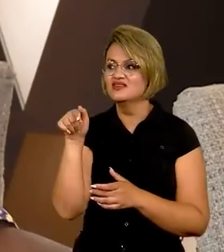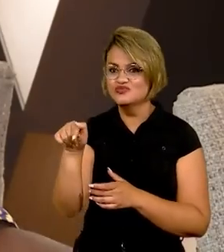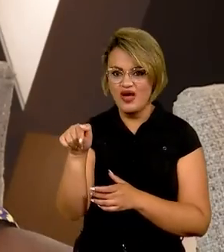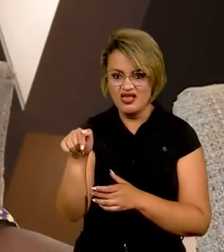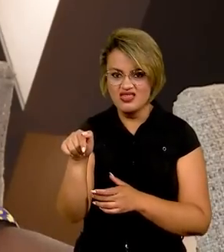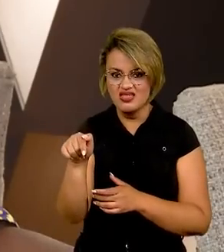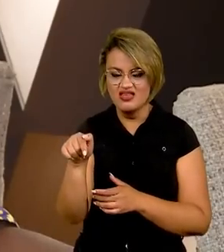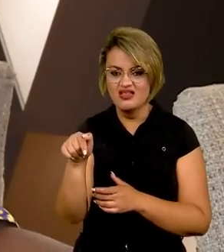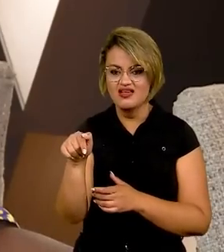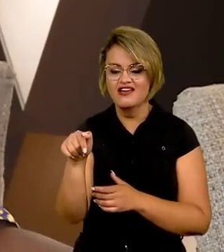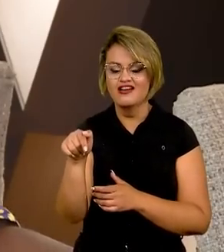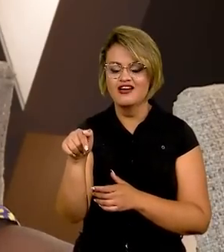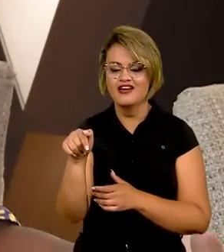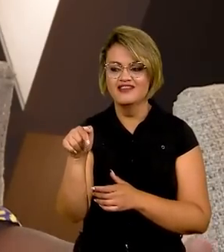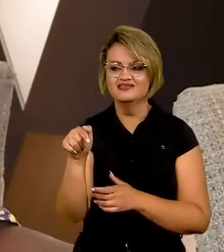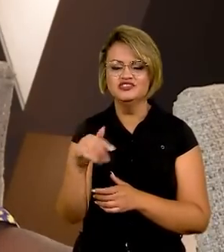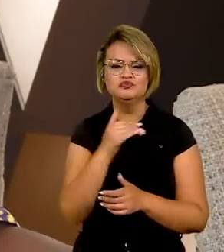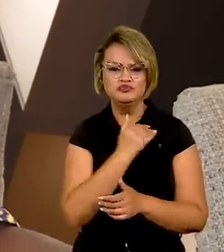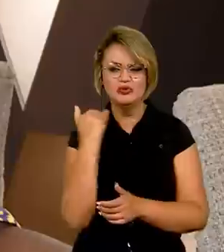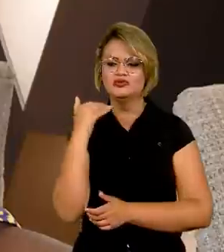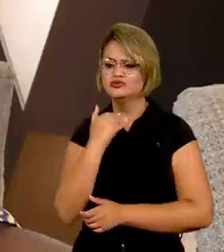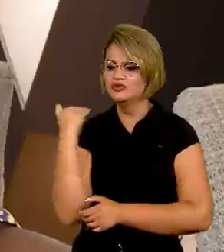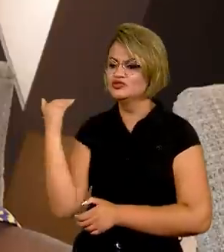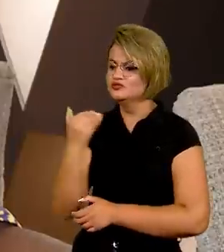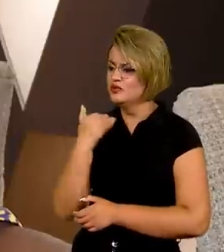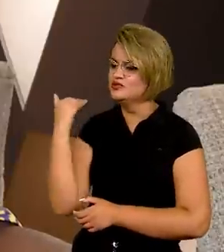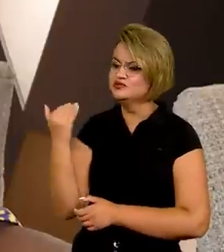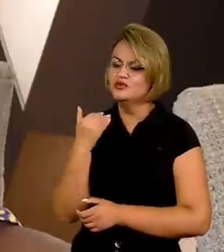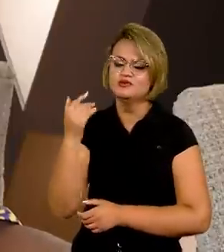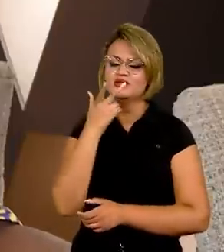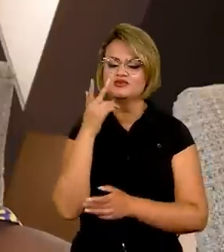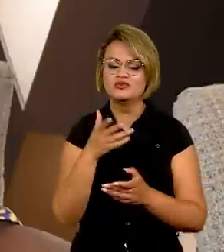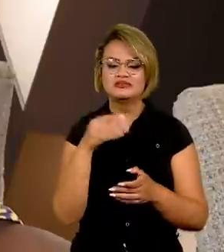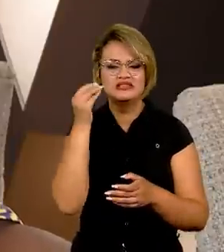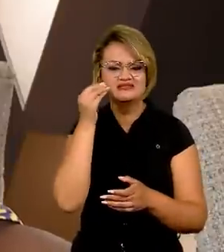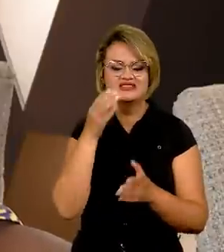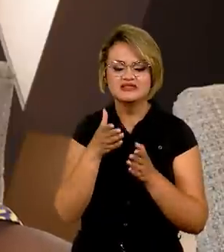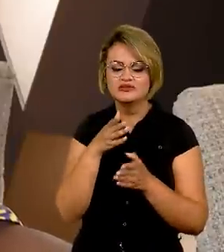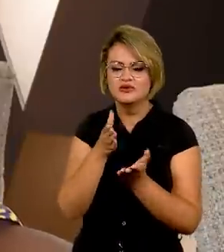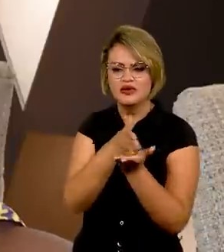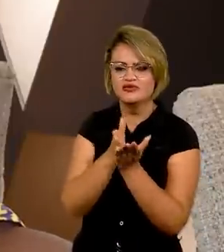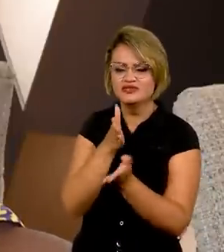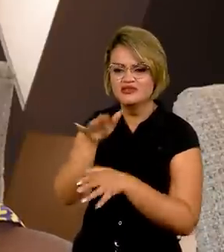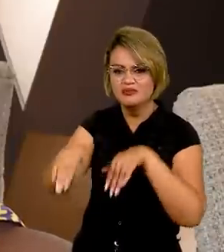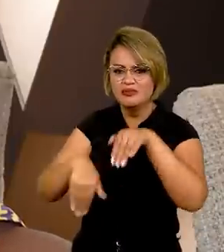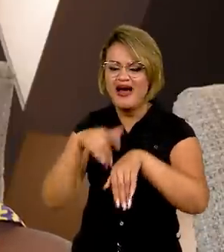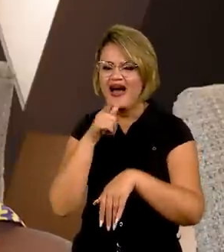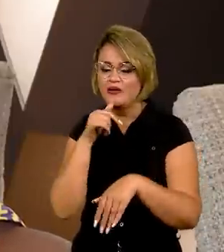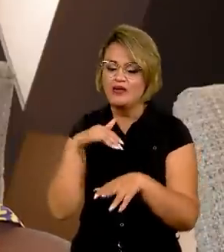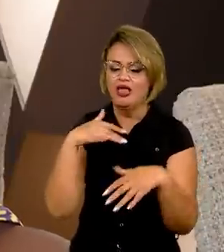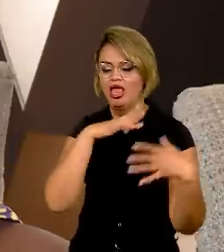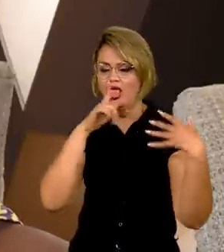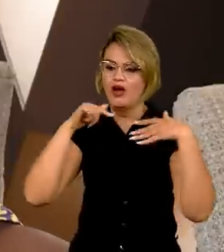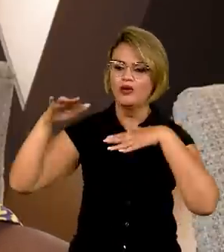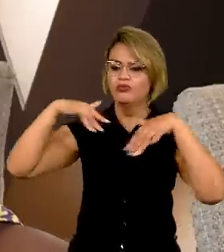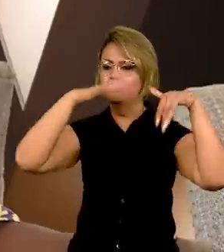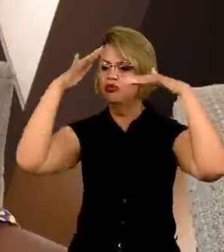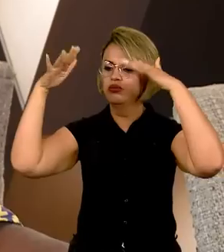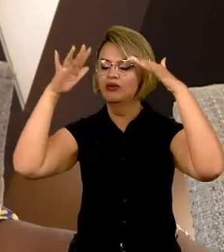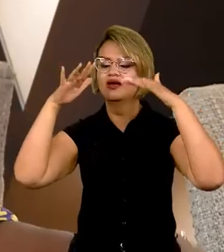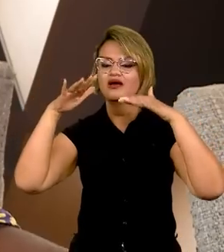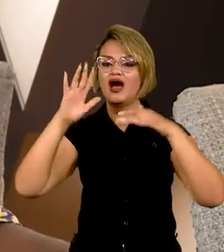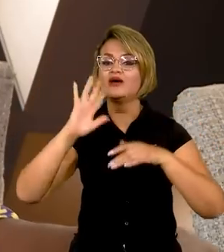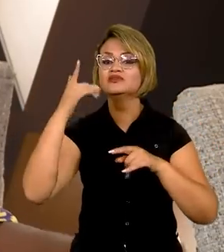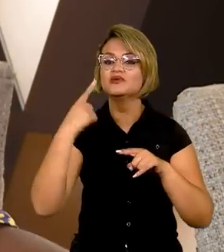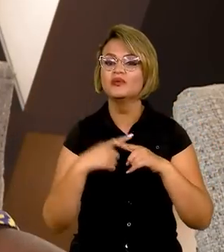de mortes, de afogamentos no mar Mediterrâneo, todos nós conhecemos, foi a